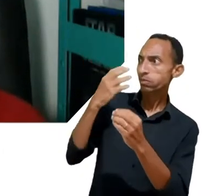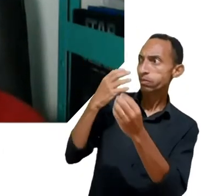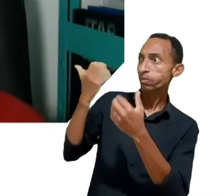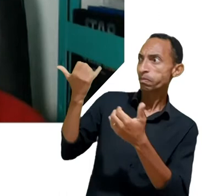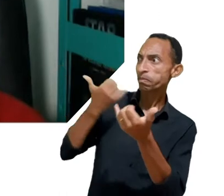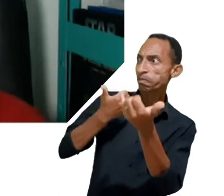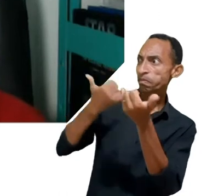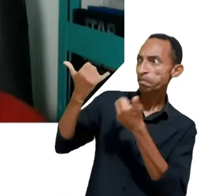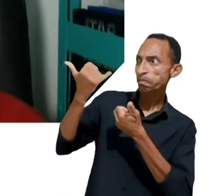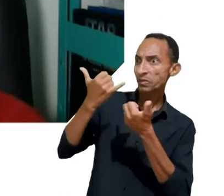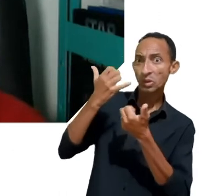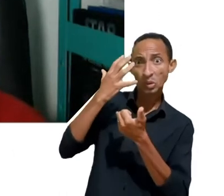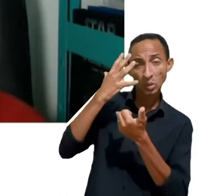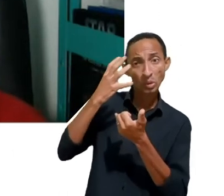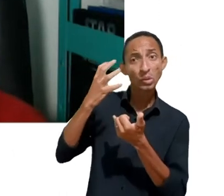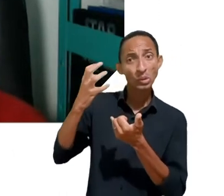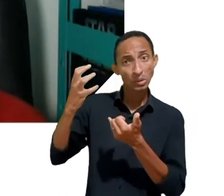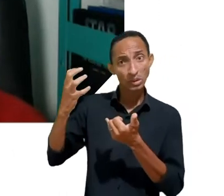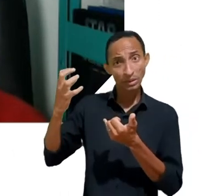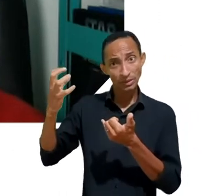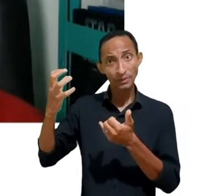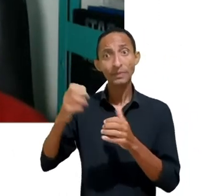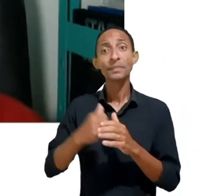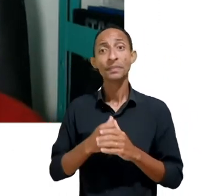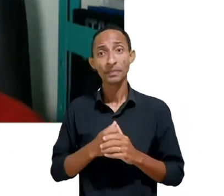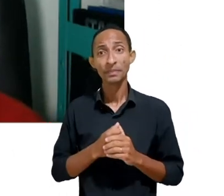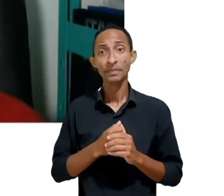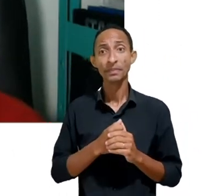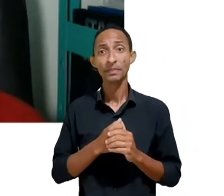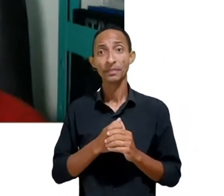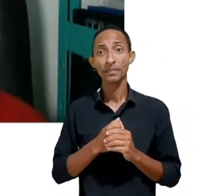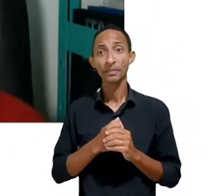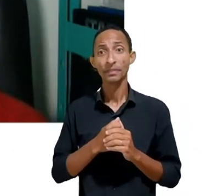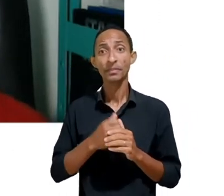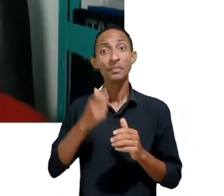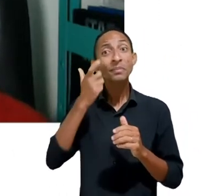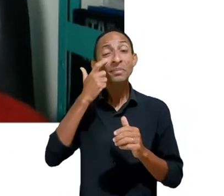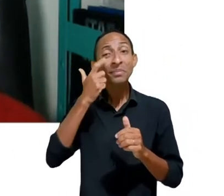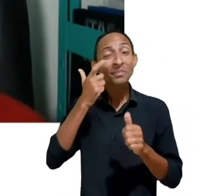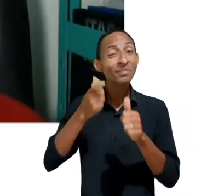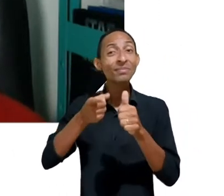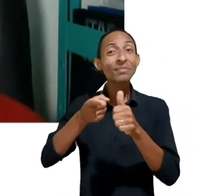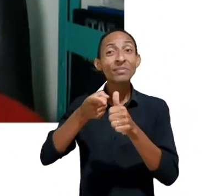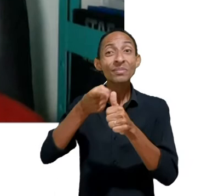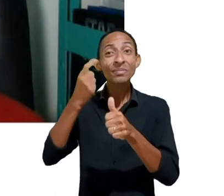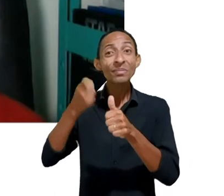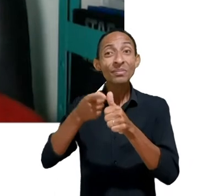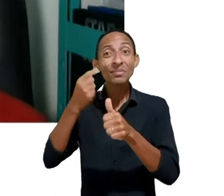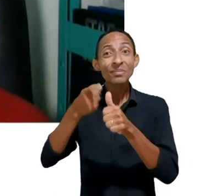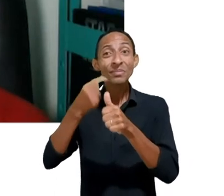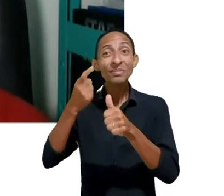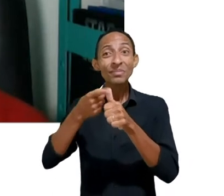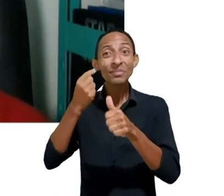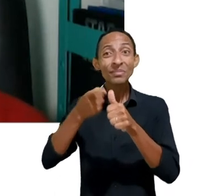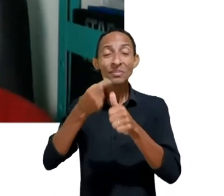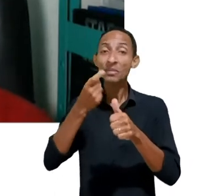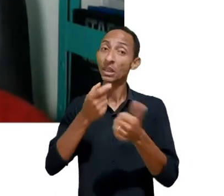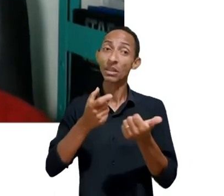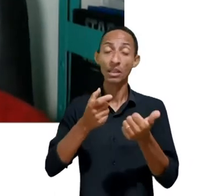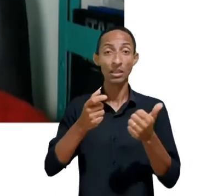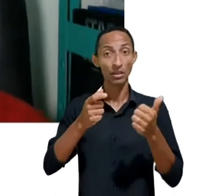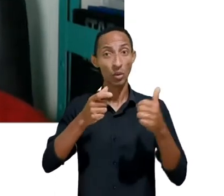são primeiras classificações que não reconhecem essa diversidade e